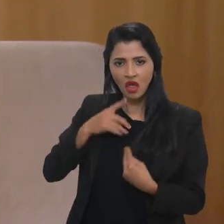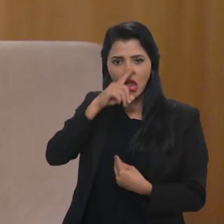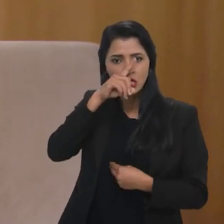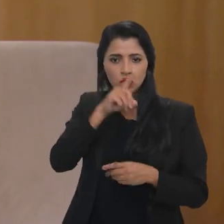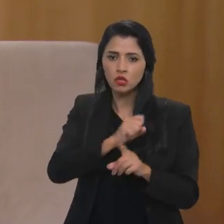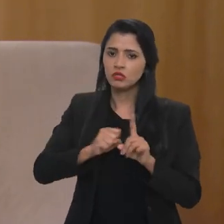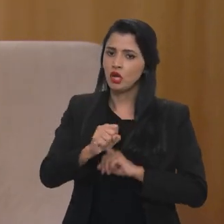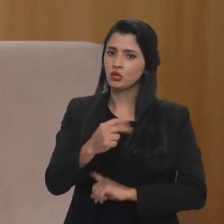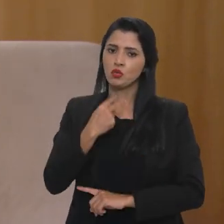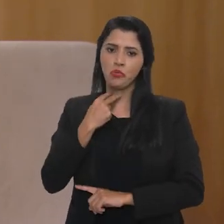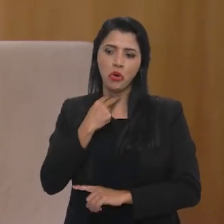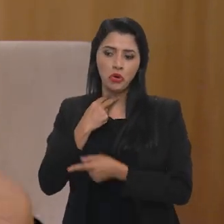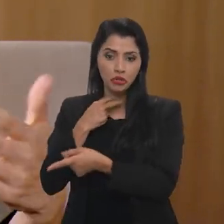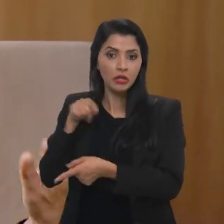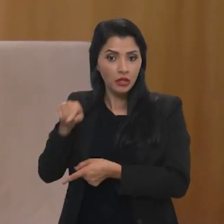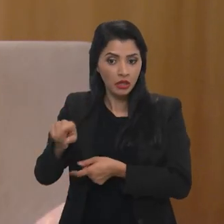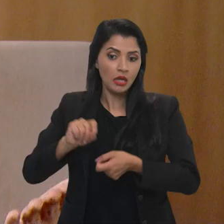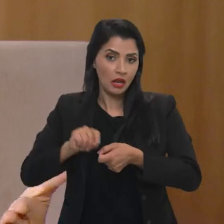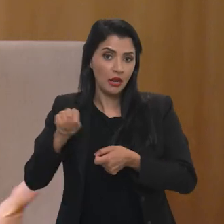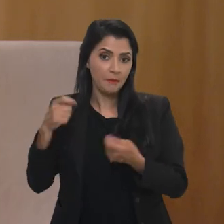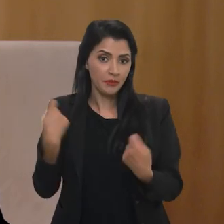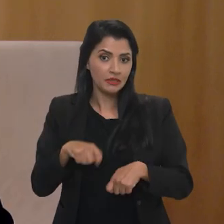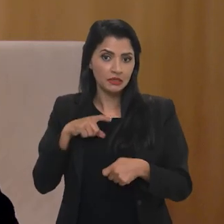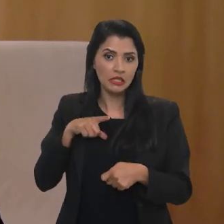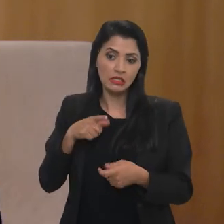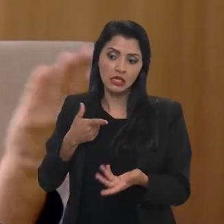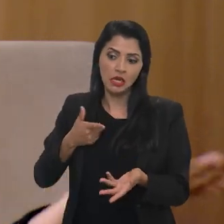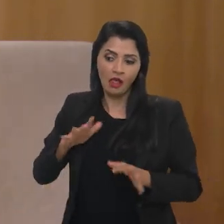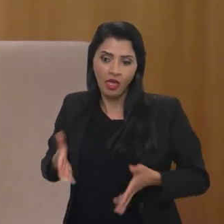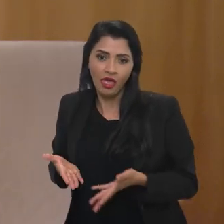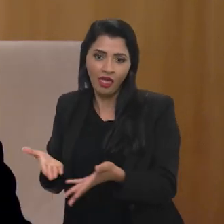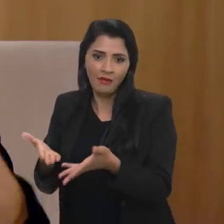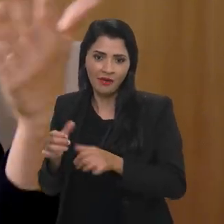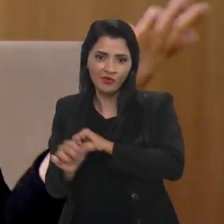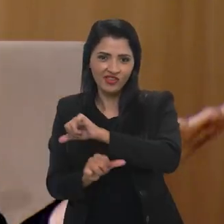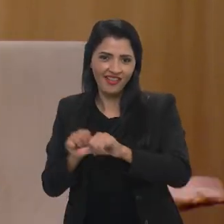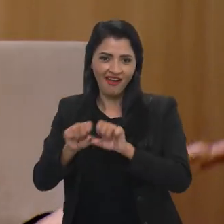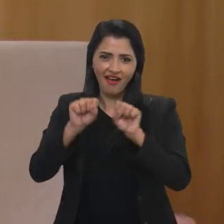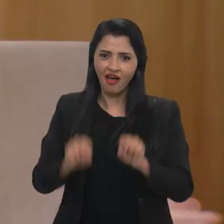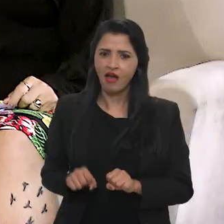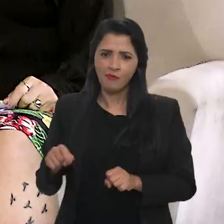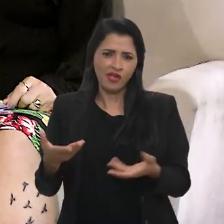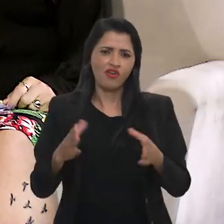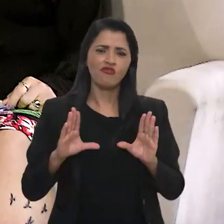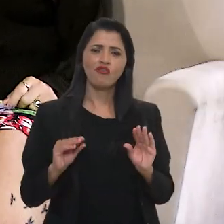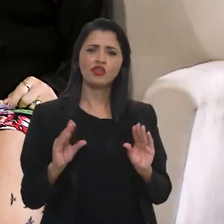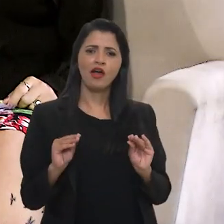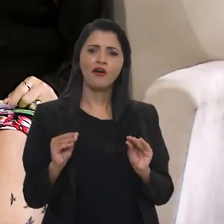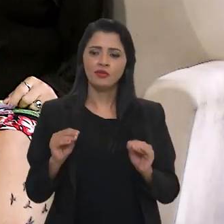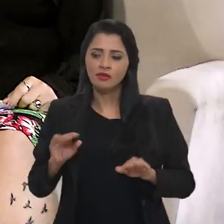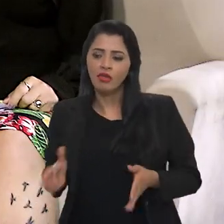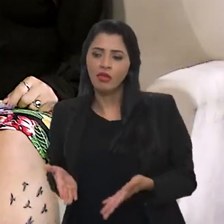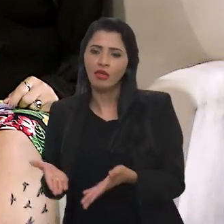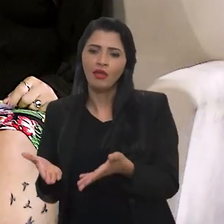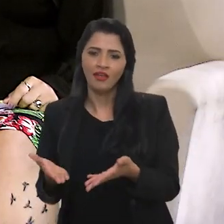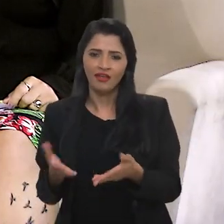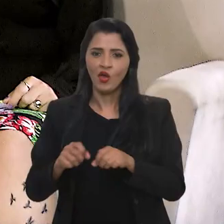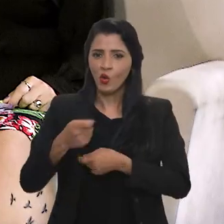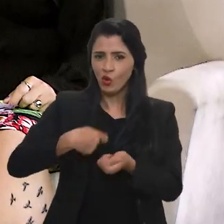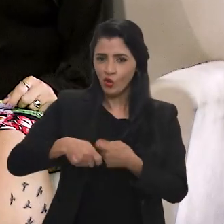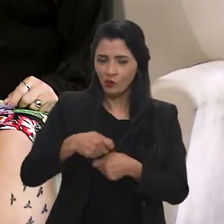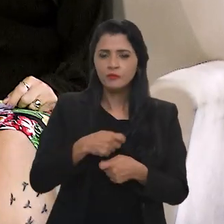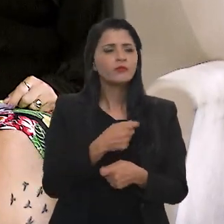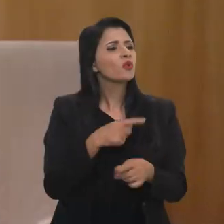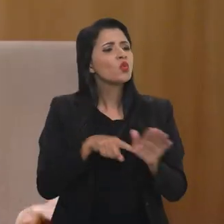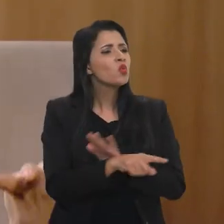para a sociedade. E, obviamente, para que ela faça isso, ela tem que ter estímulos econômicos, porque hoje está tudo muito confortável. qual seria o outro grande pilar? E